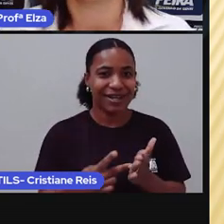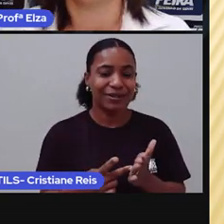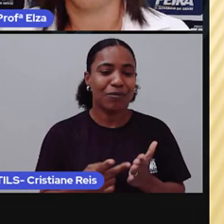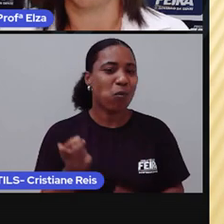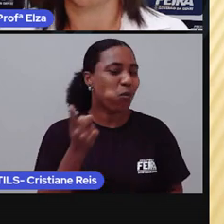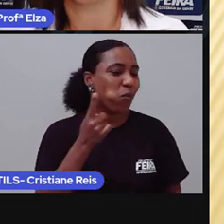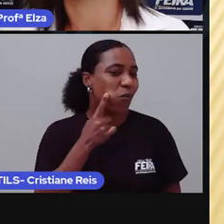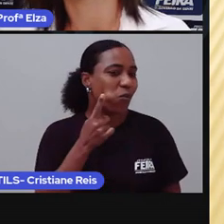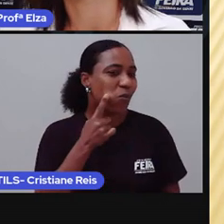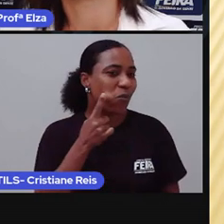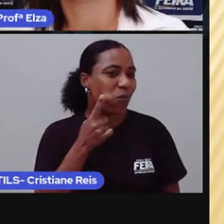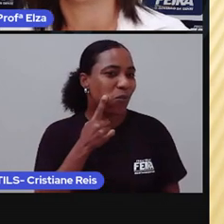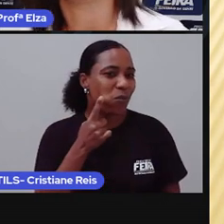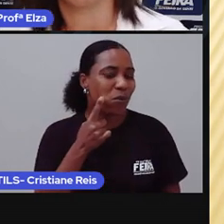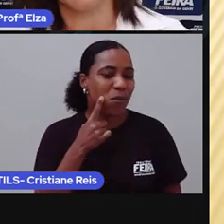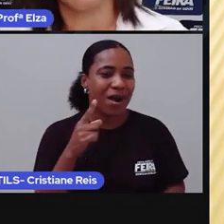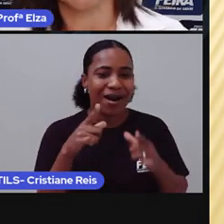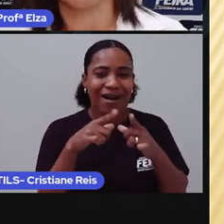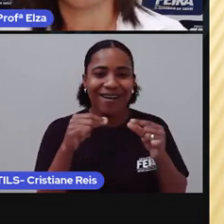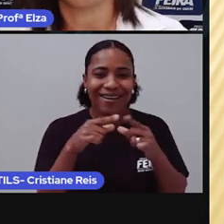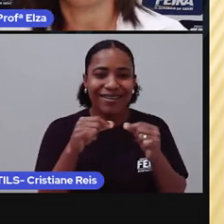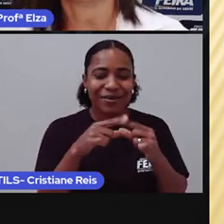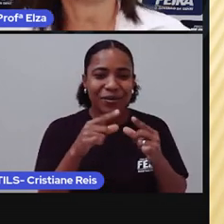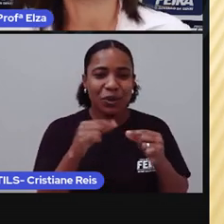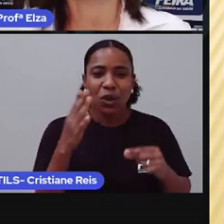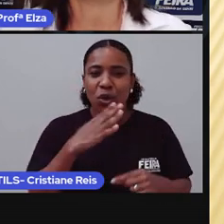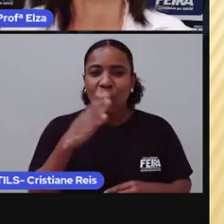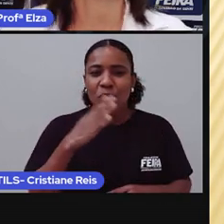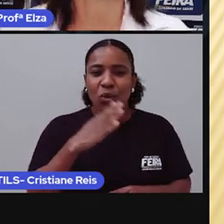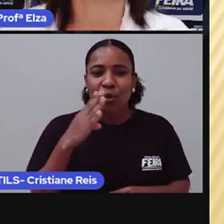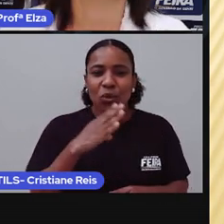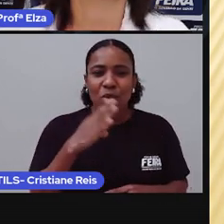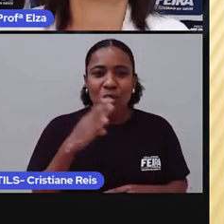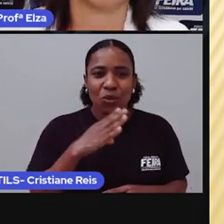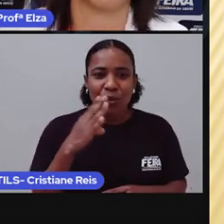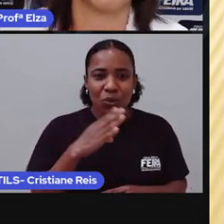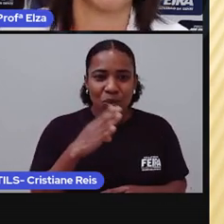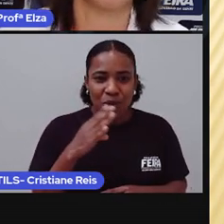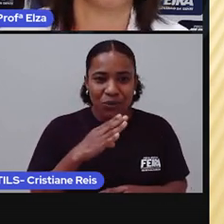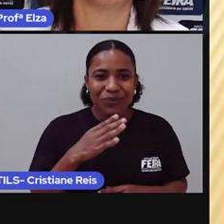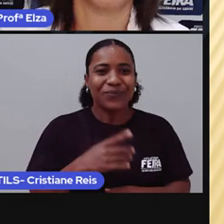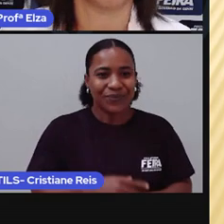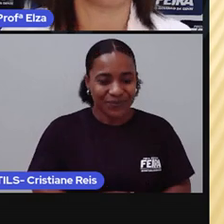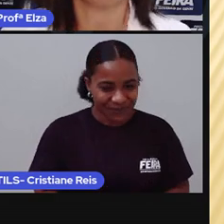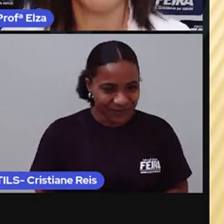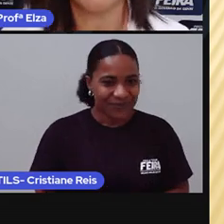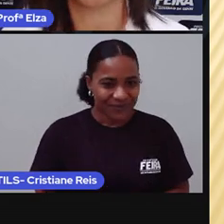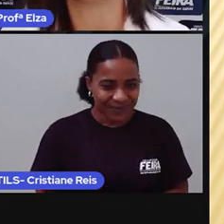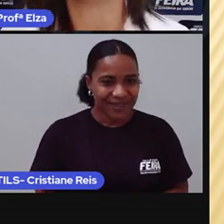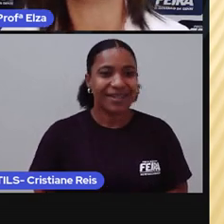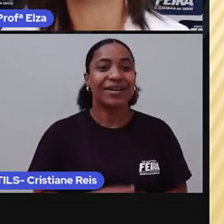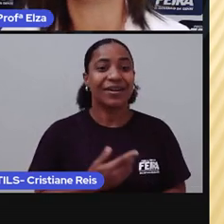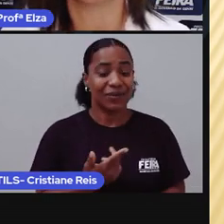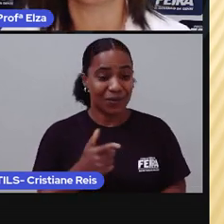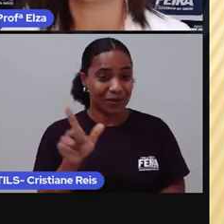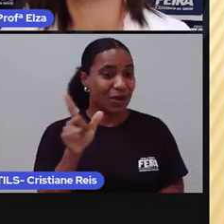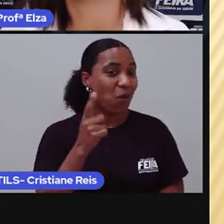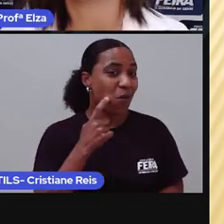Mint significa menta. Mentos pur fresh. É uma bala.